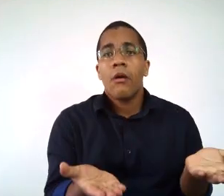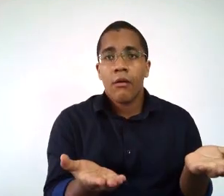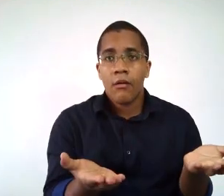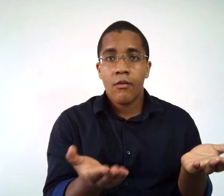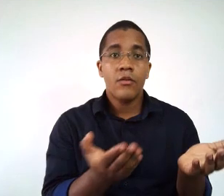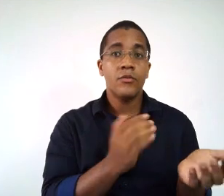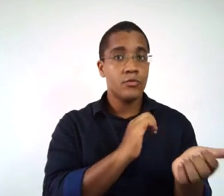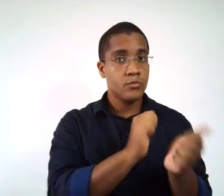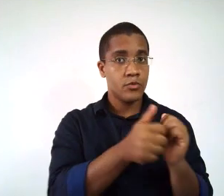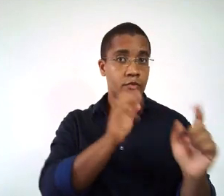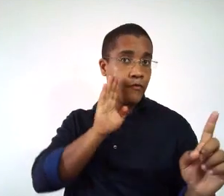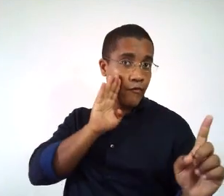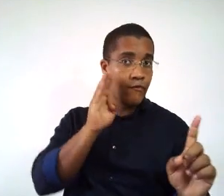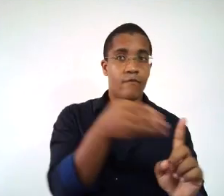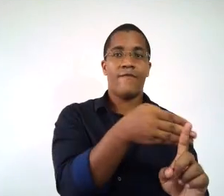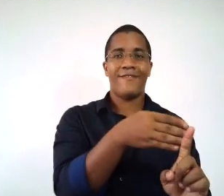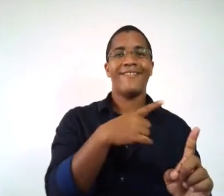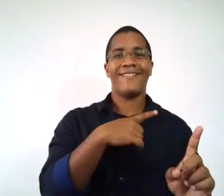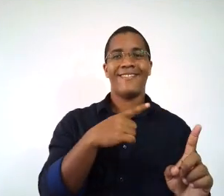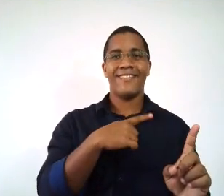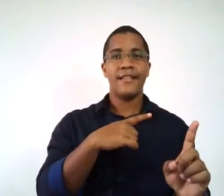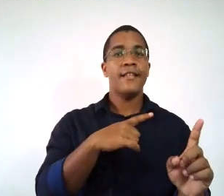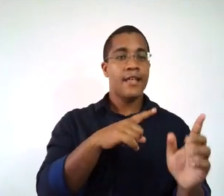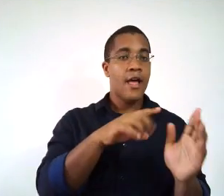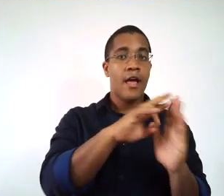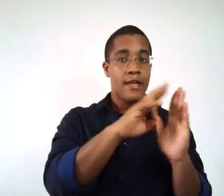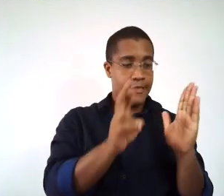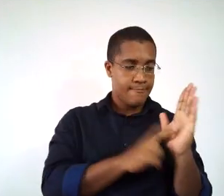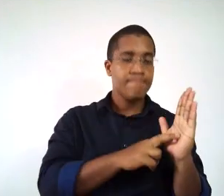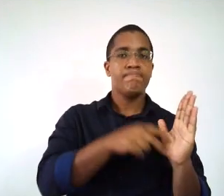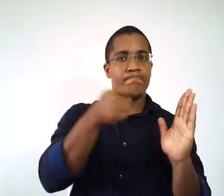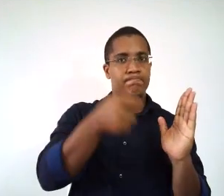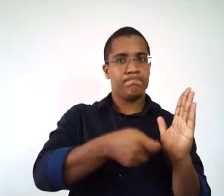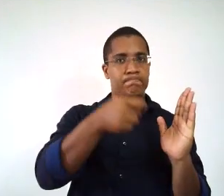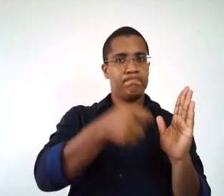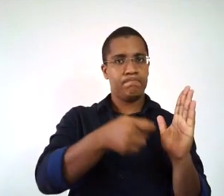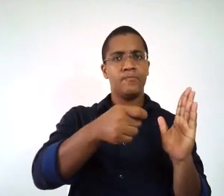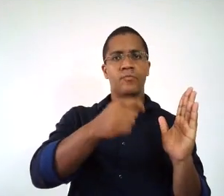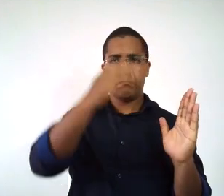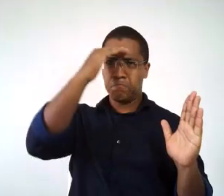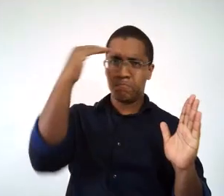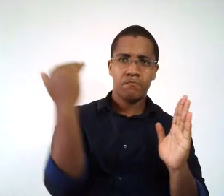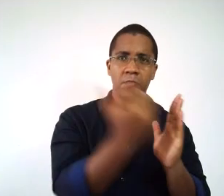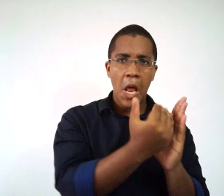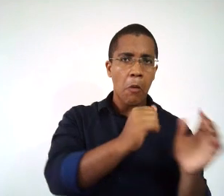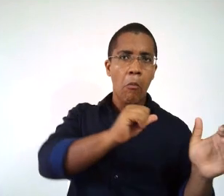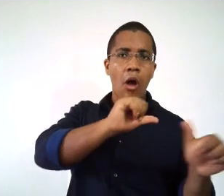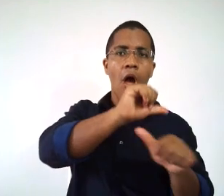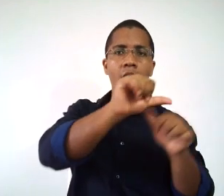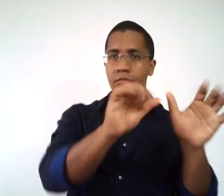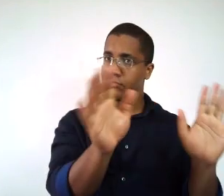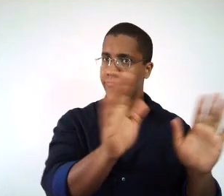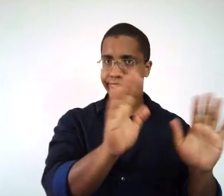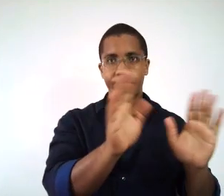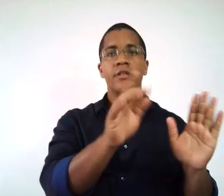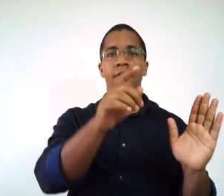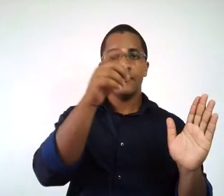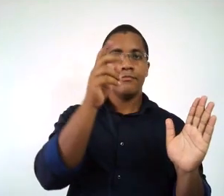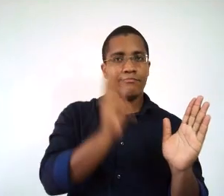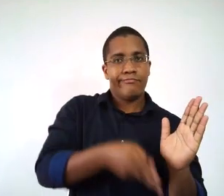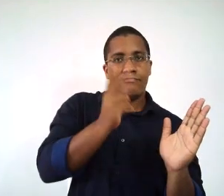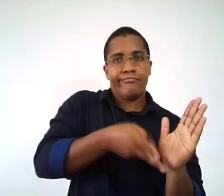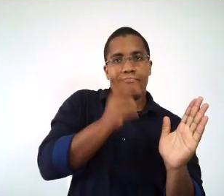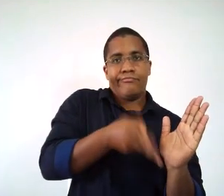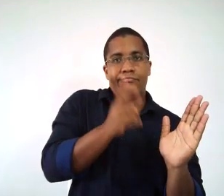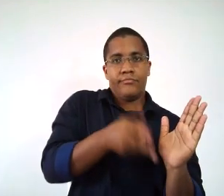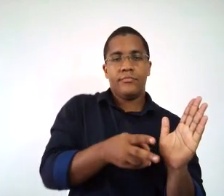esporte. Então, o esporte, ele é mais fixo, estabelecido em suas regras, ok? Então, outra característica que